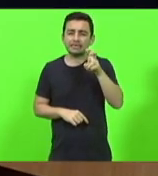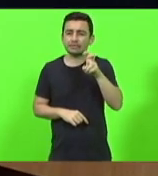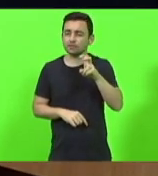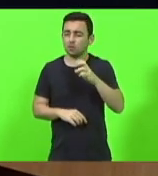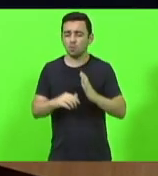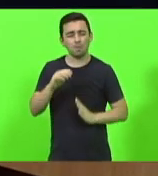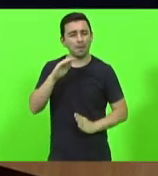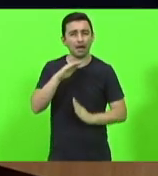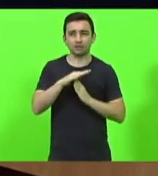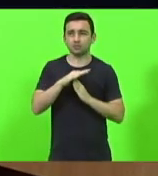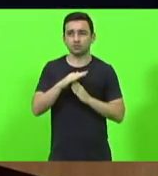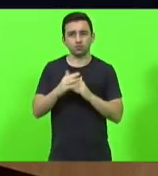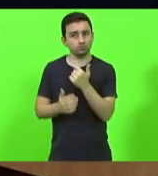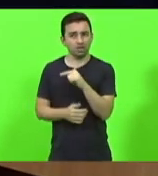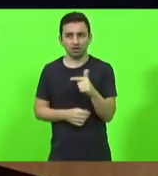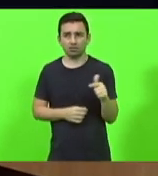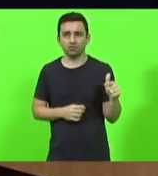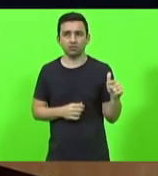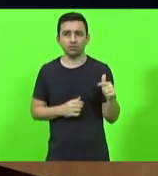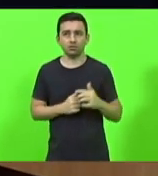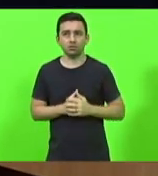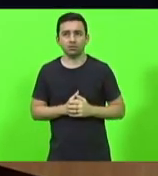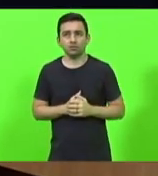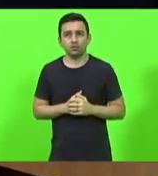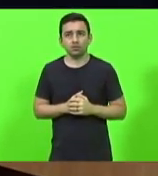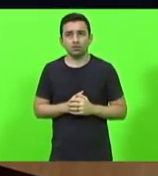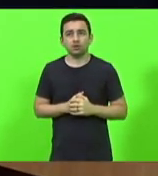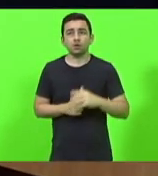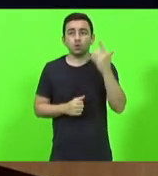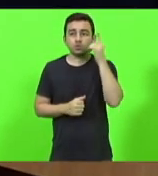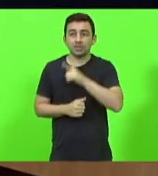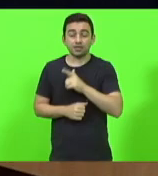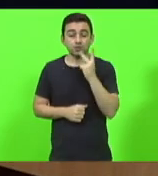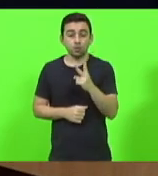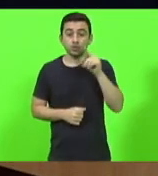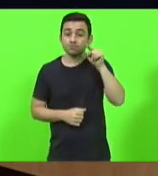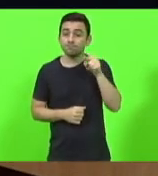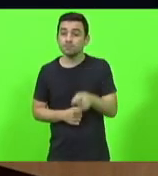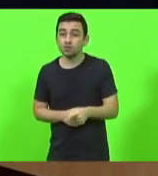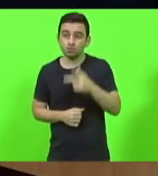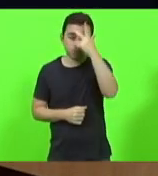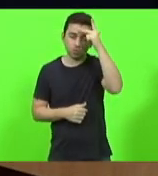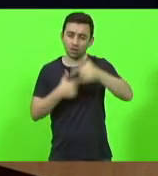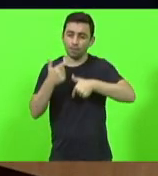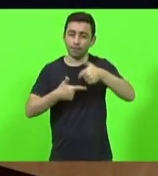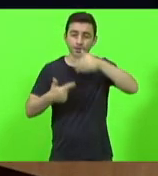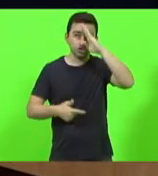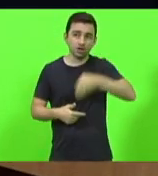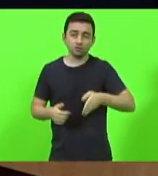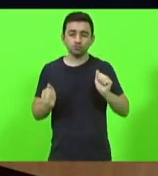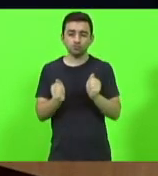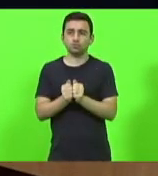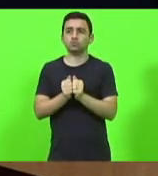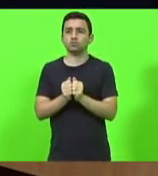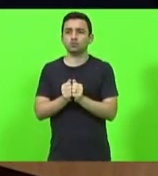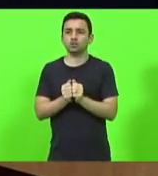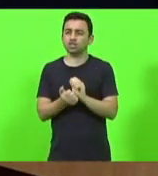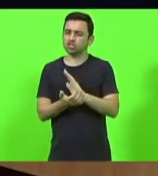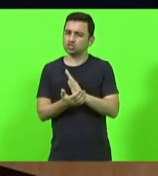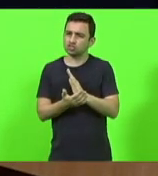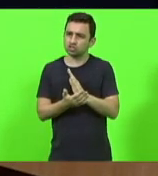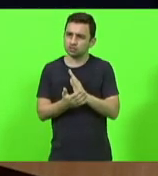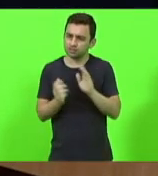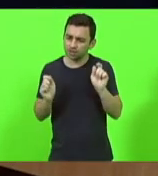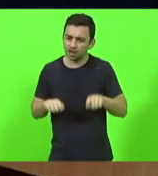públicos lá, não tem isso, mas gera 2 mil empregos direto, divide, ele